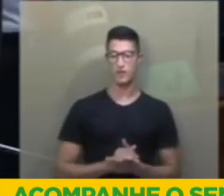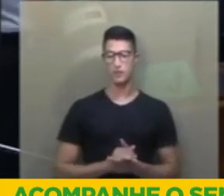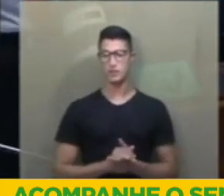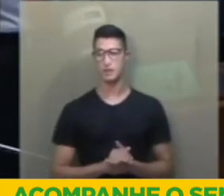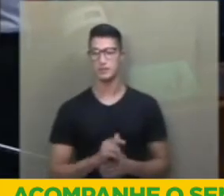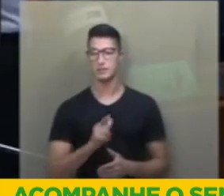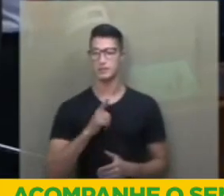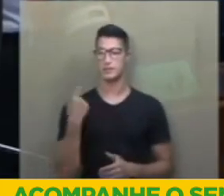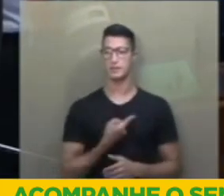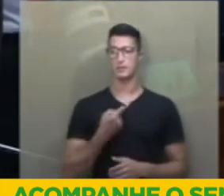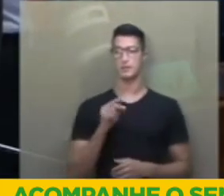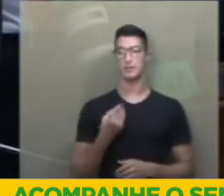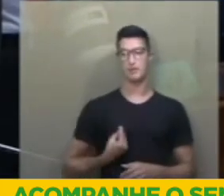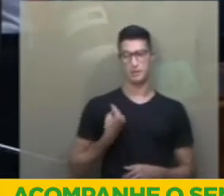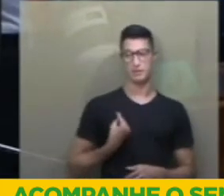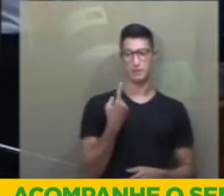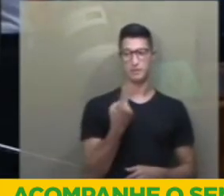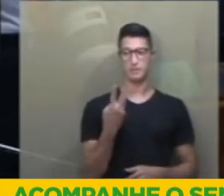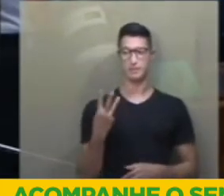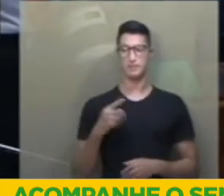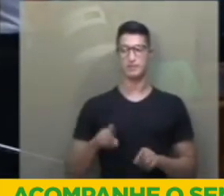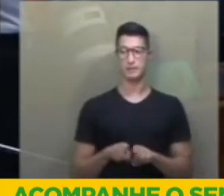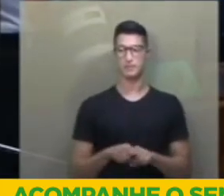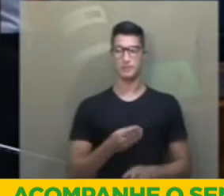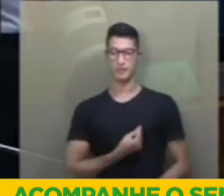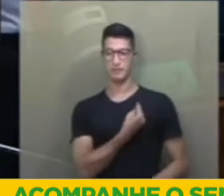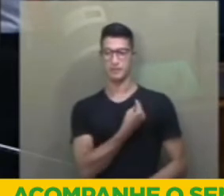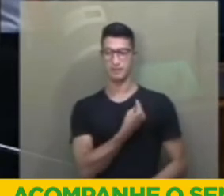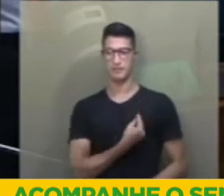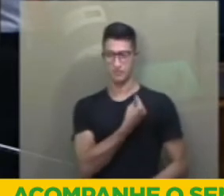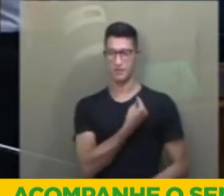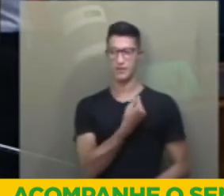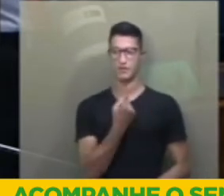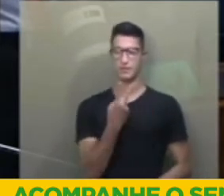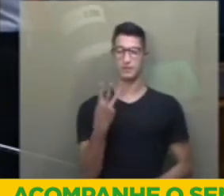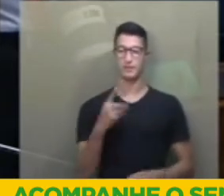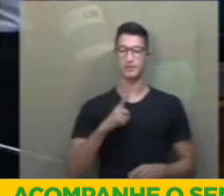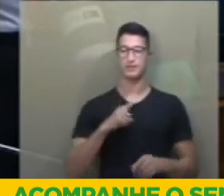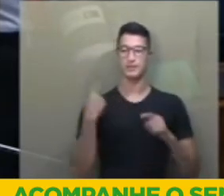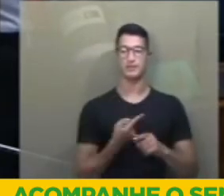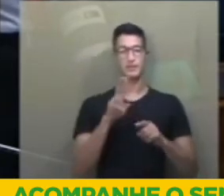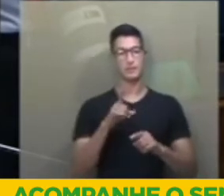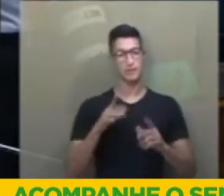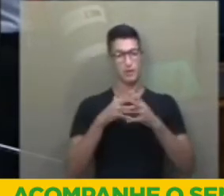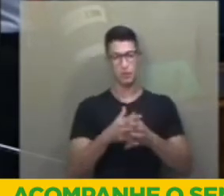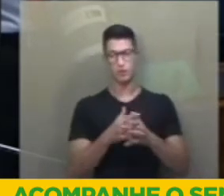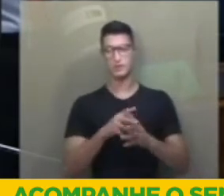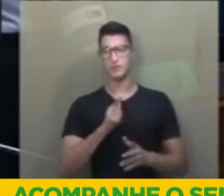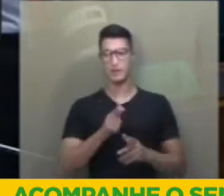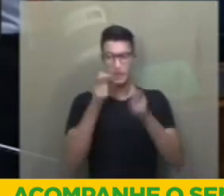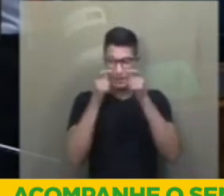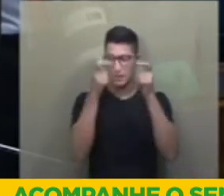hora de acordarmos para a nossa responsabilidade diante da população brasileira. E não é confundindo o